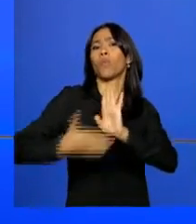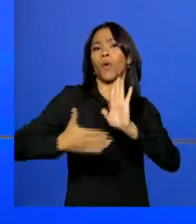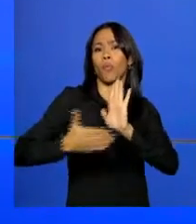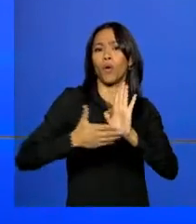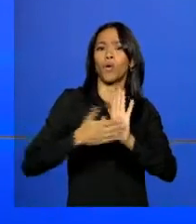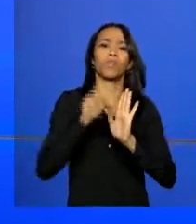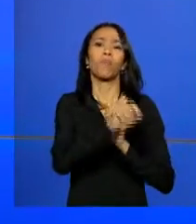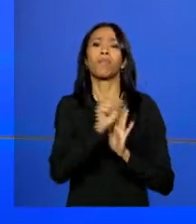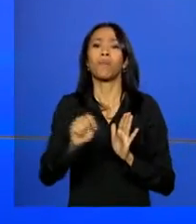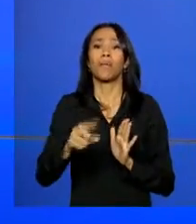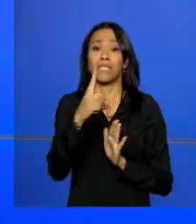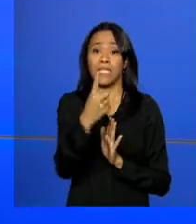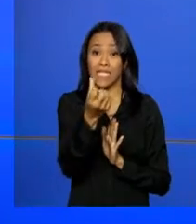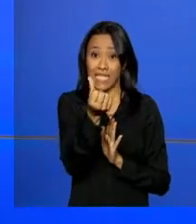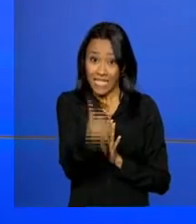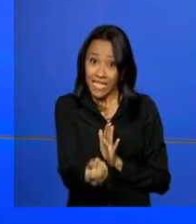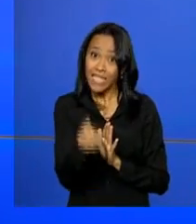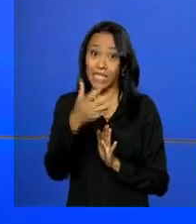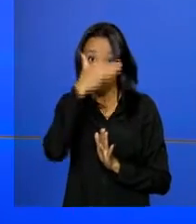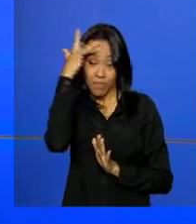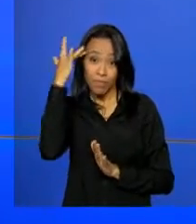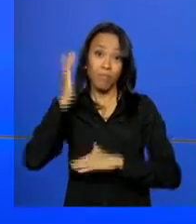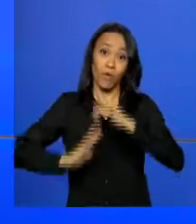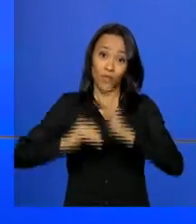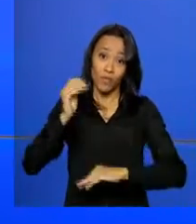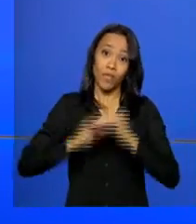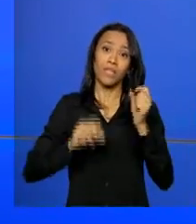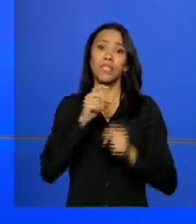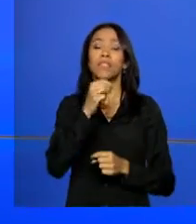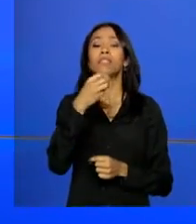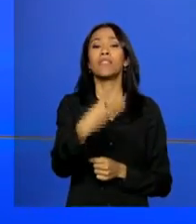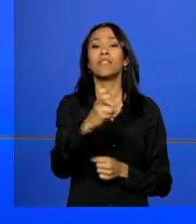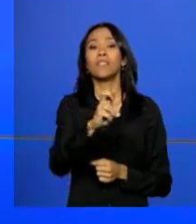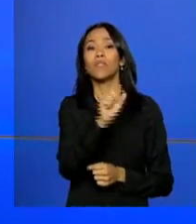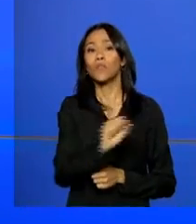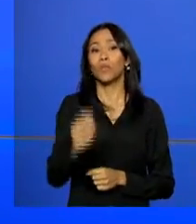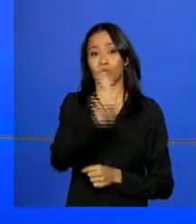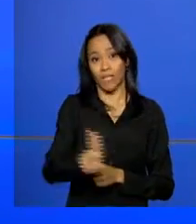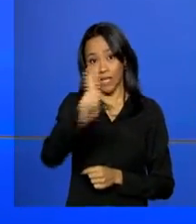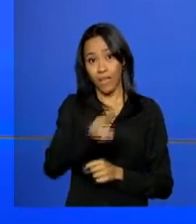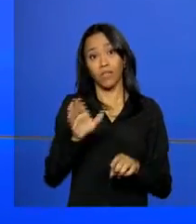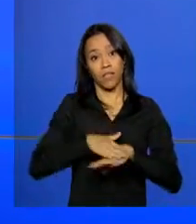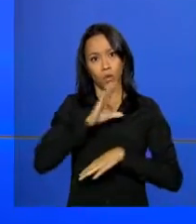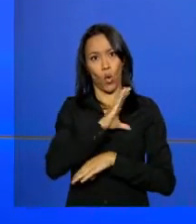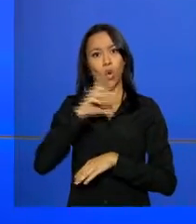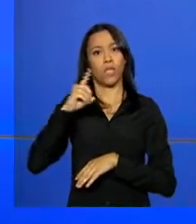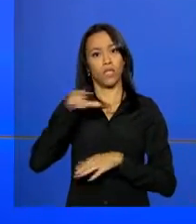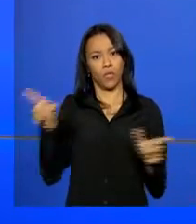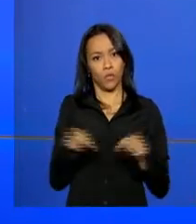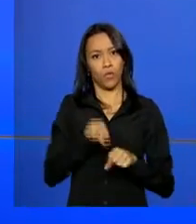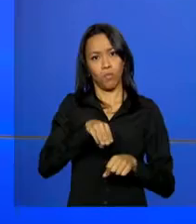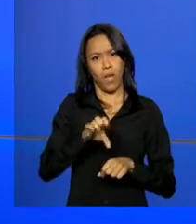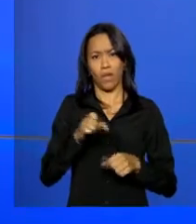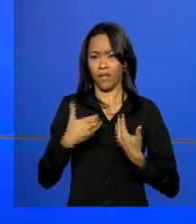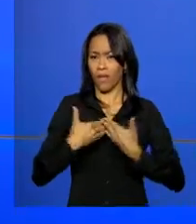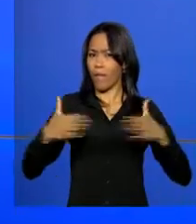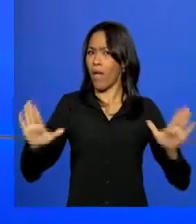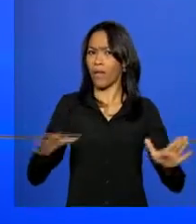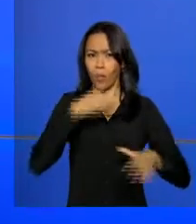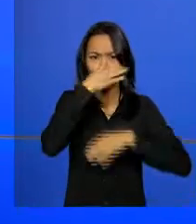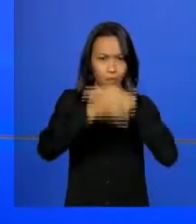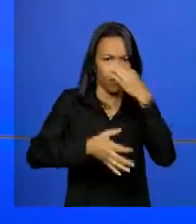116 especialistas de 35 universidades sob coordenação do MEC. O texto está aberto para a consulta pública.